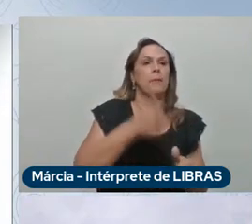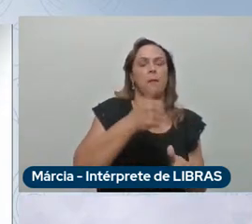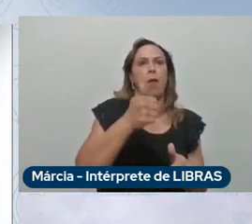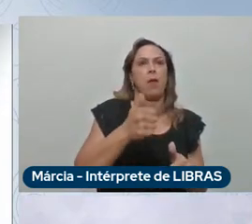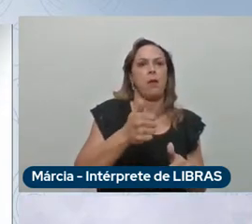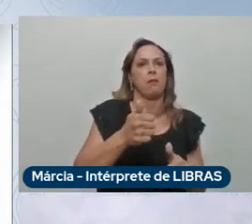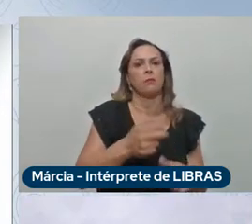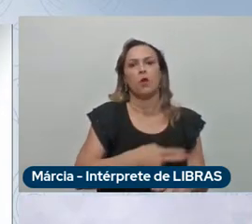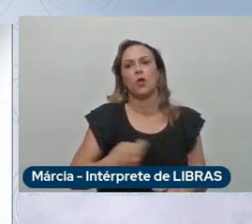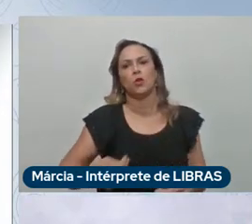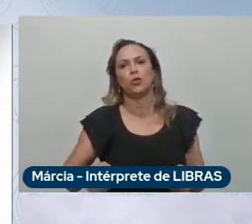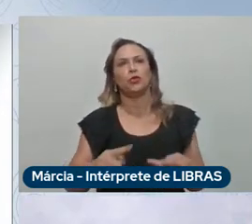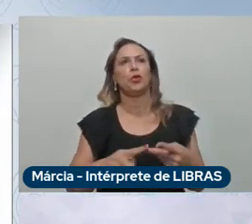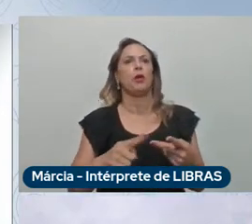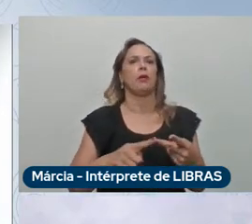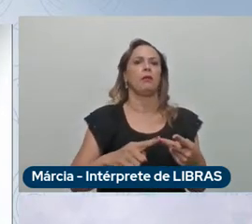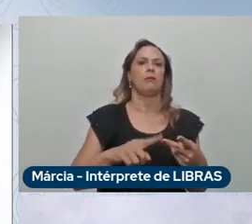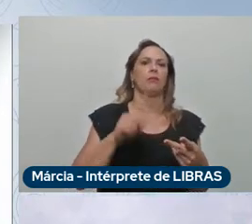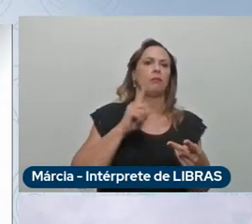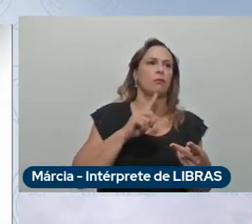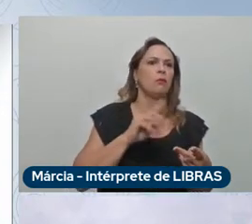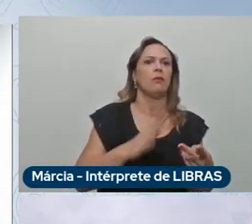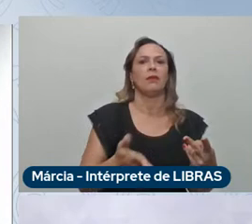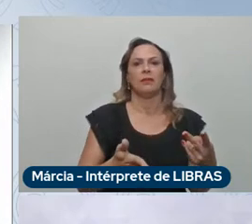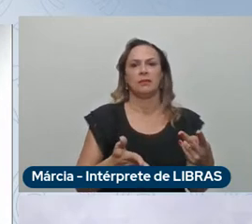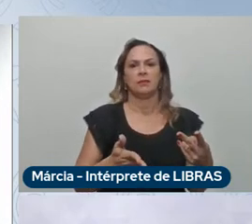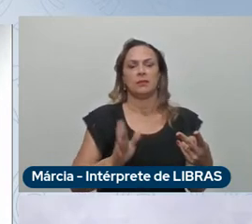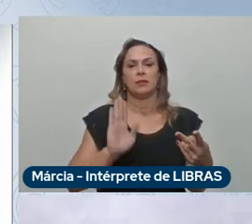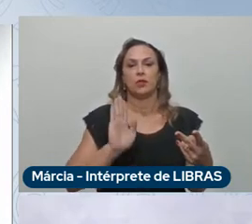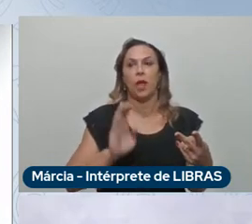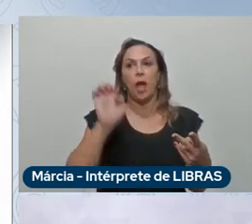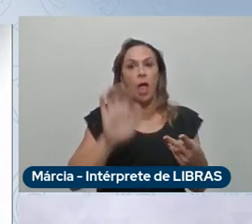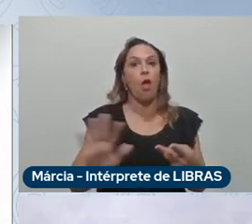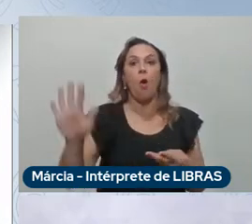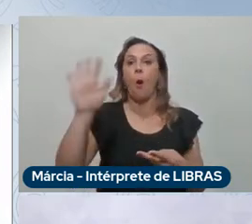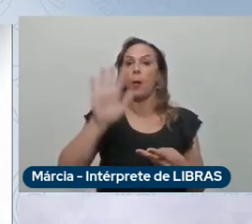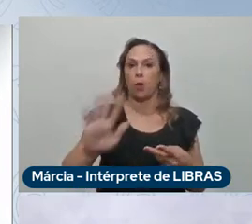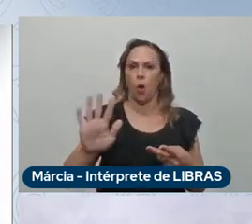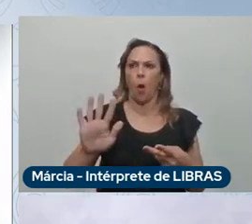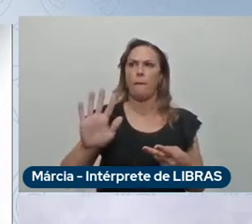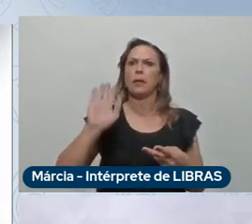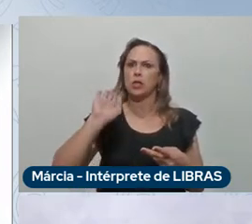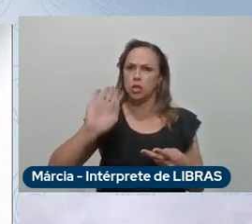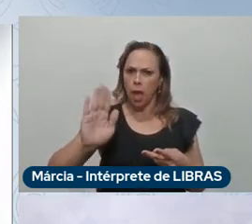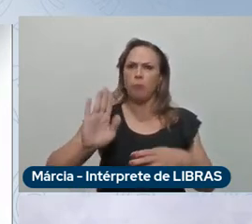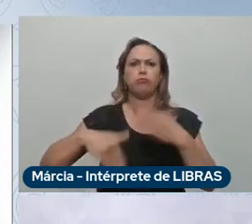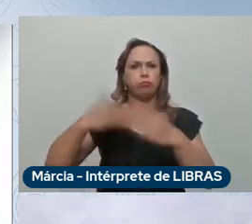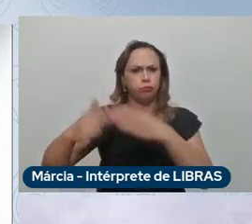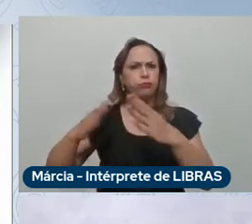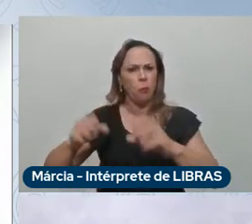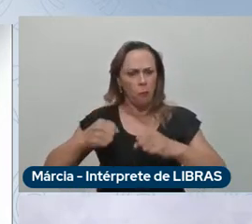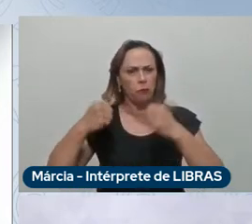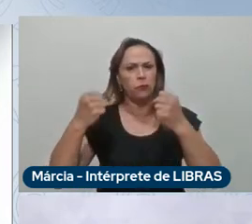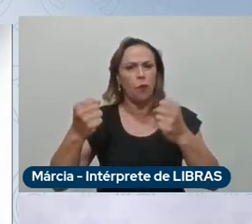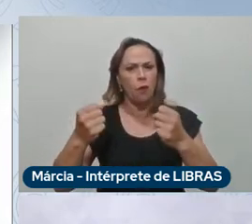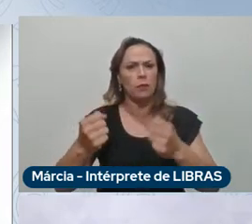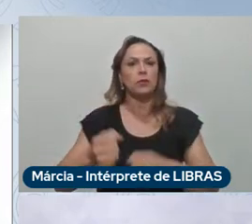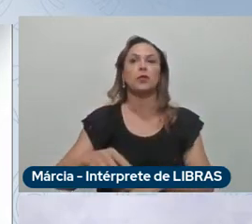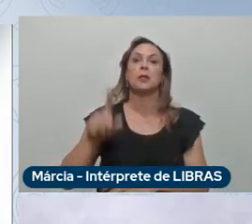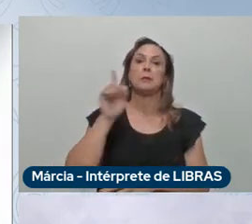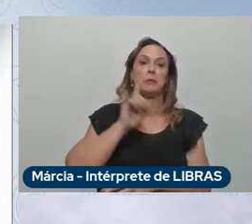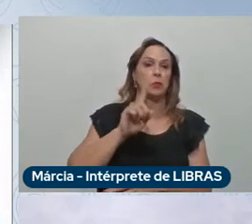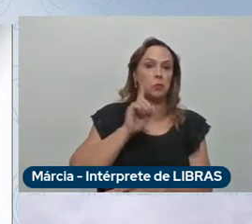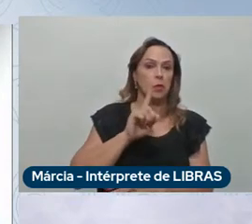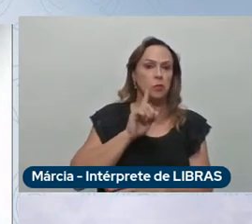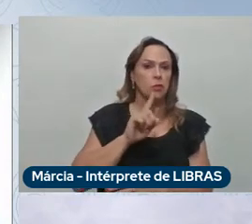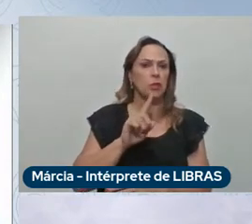que saiu já há alguns anos de Europa que está forte nessa onda e de Estados Unidos que logo